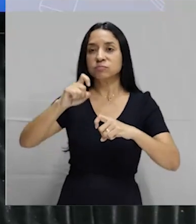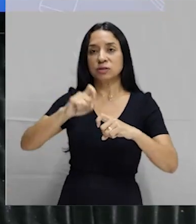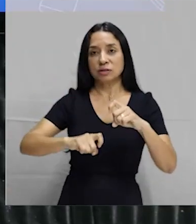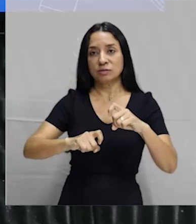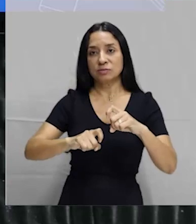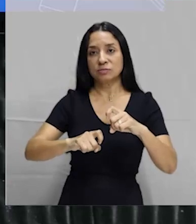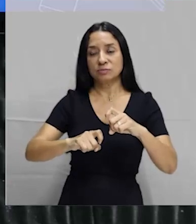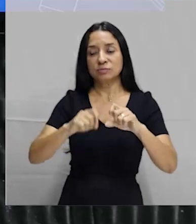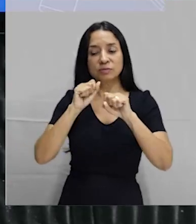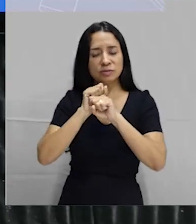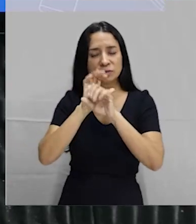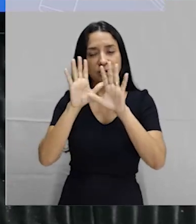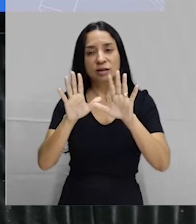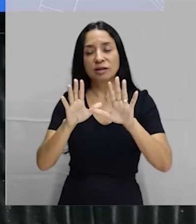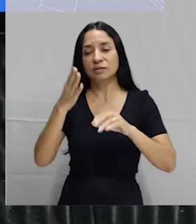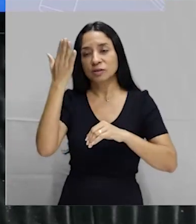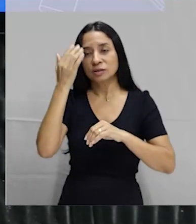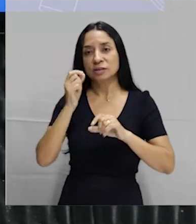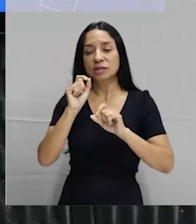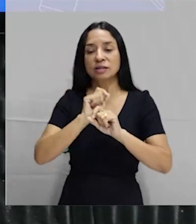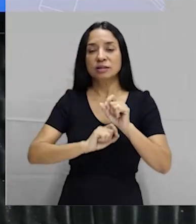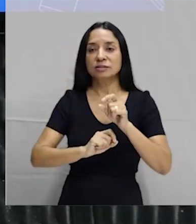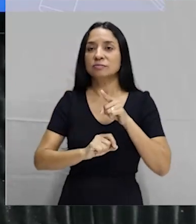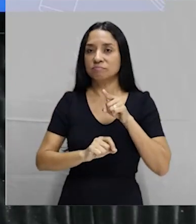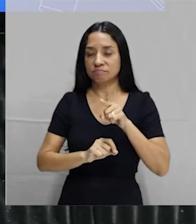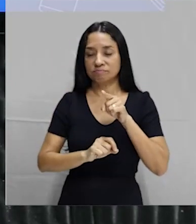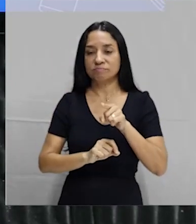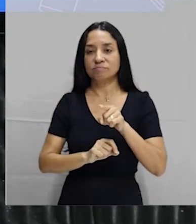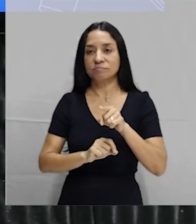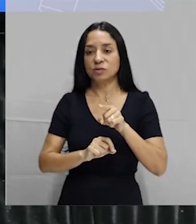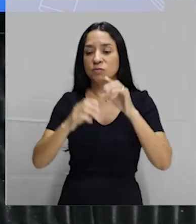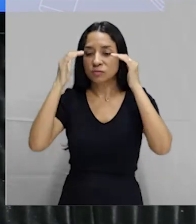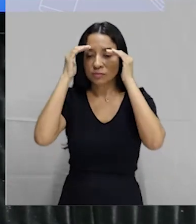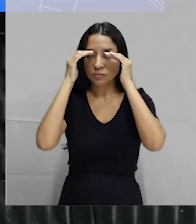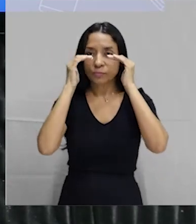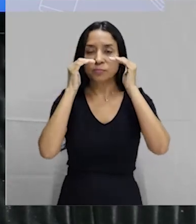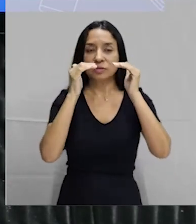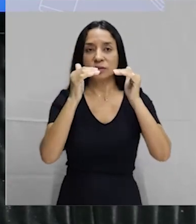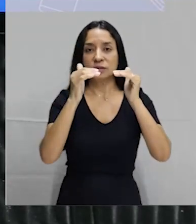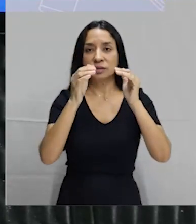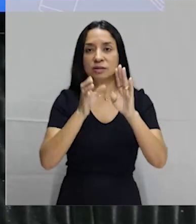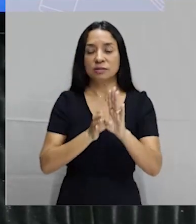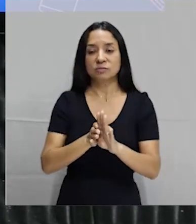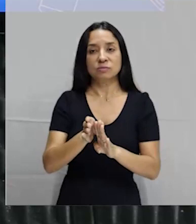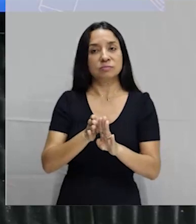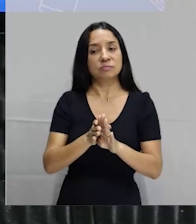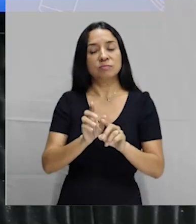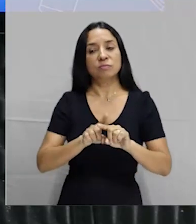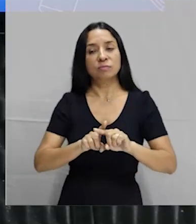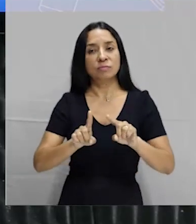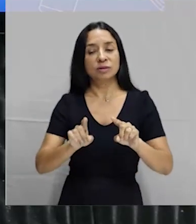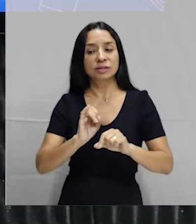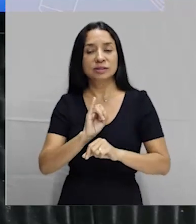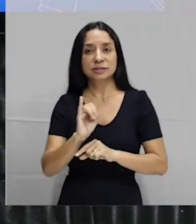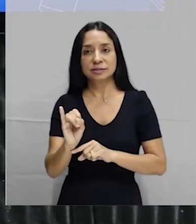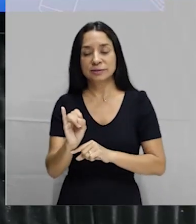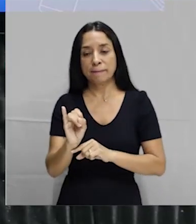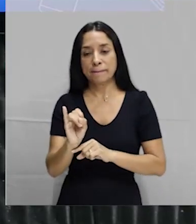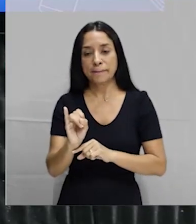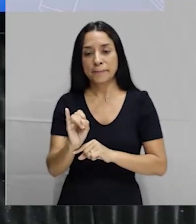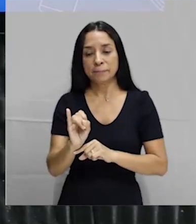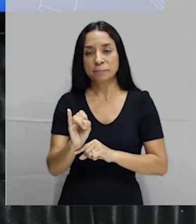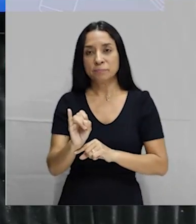sei que você aí, provavelmente, não vai obedecer nesses conselhos. Mas, se por acaso não for